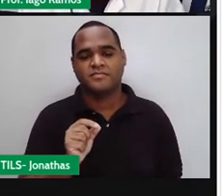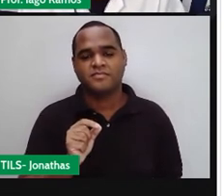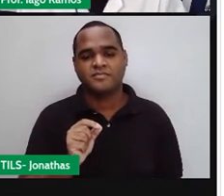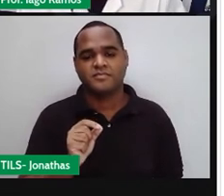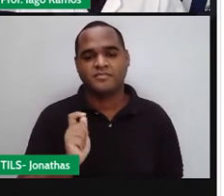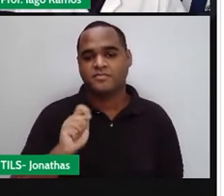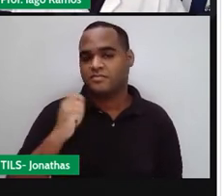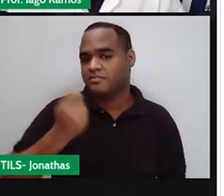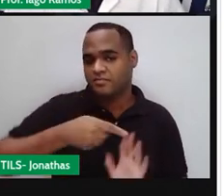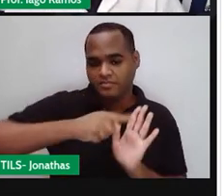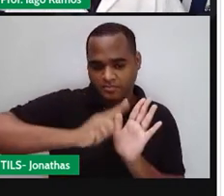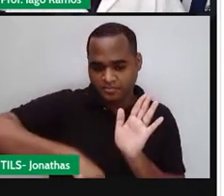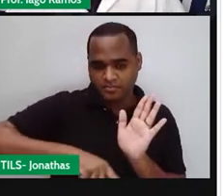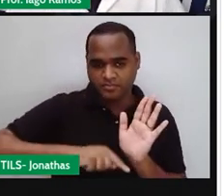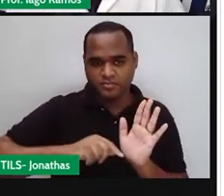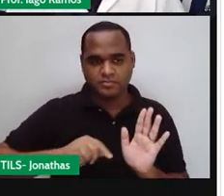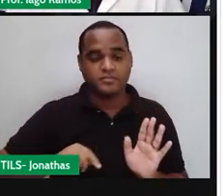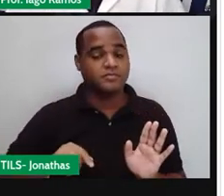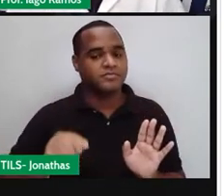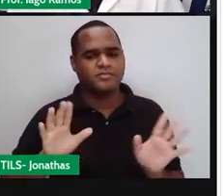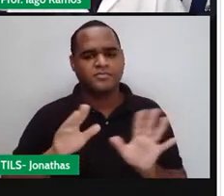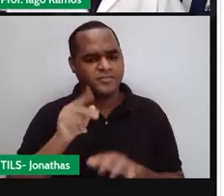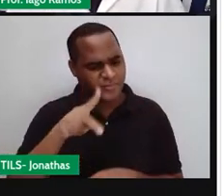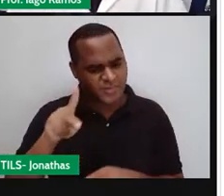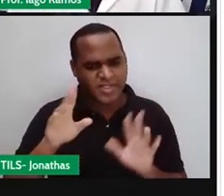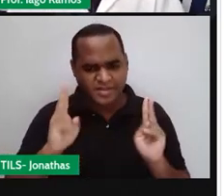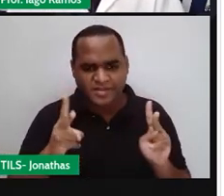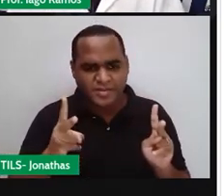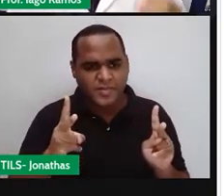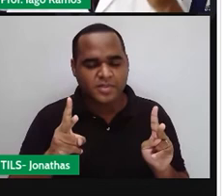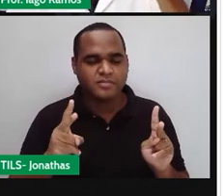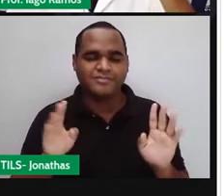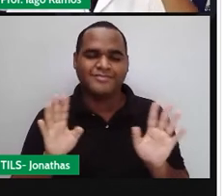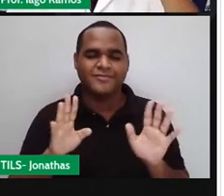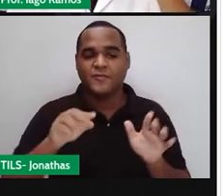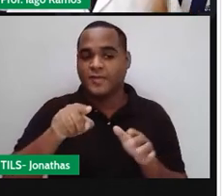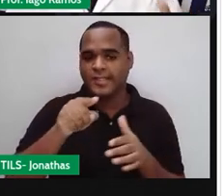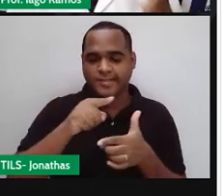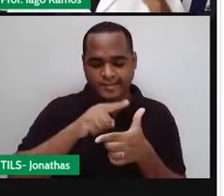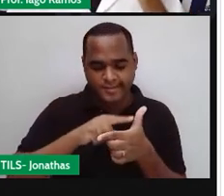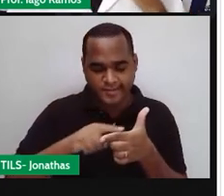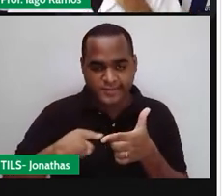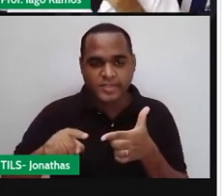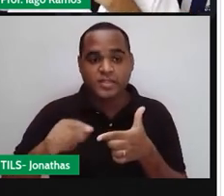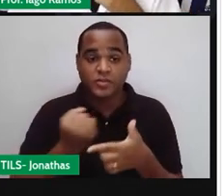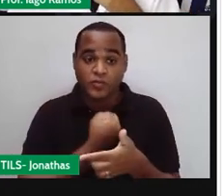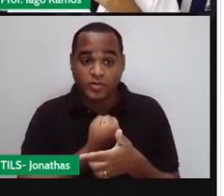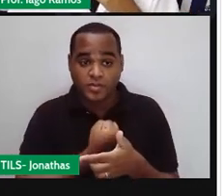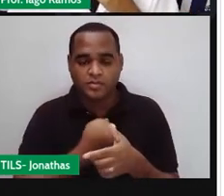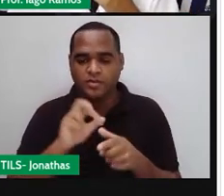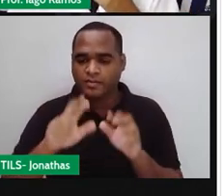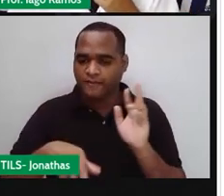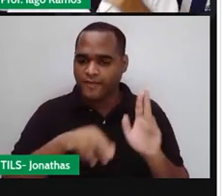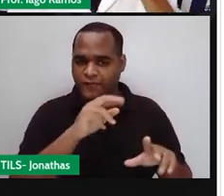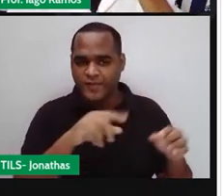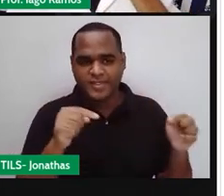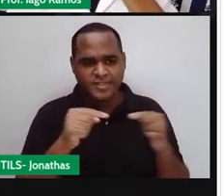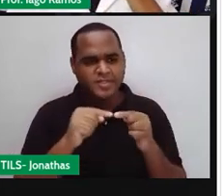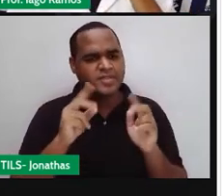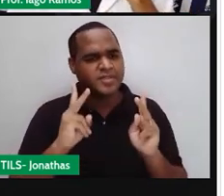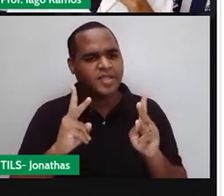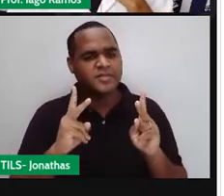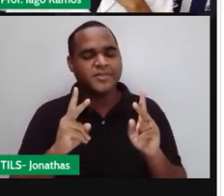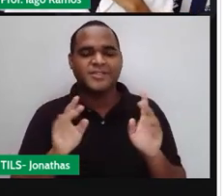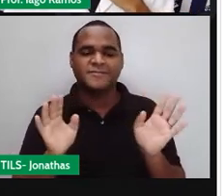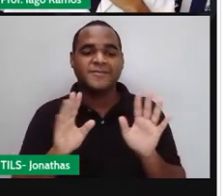negativo. Professor, sempre, sempre que eu dividir números que têm sinais diferentes, o resultado é negativo?